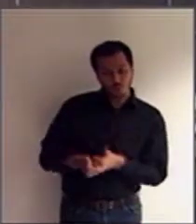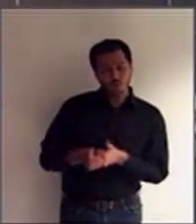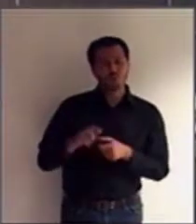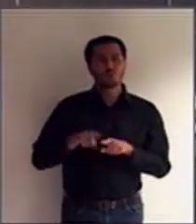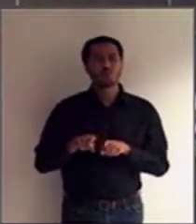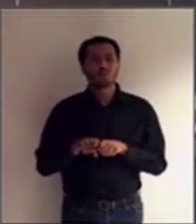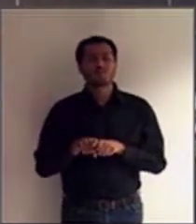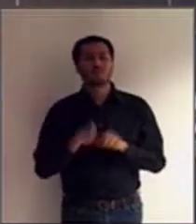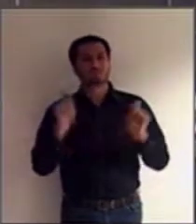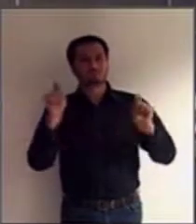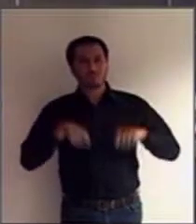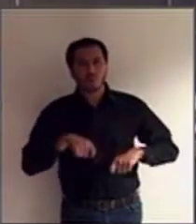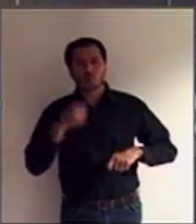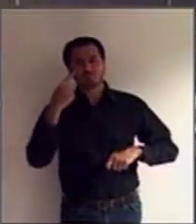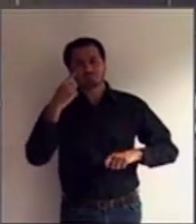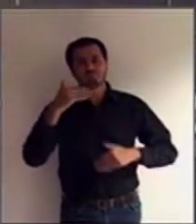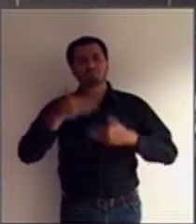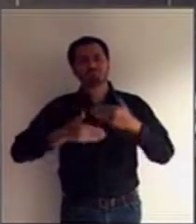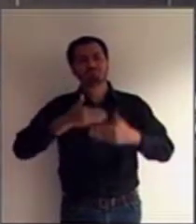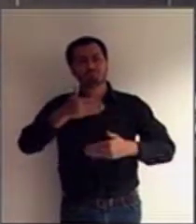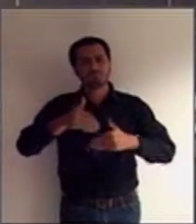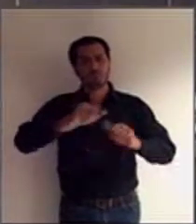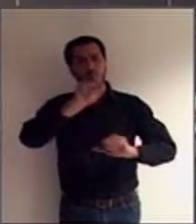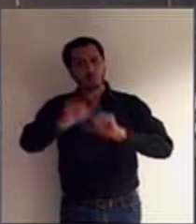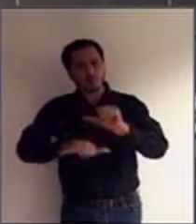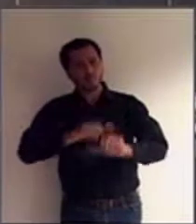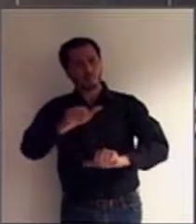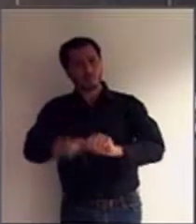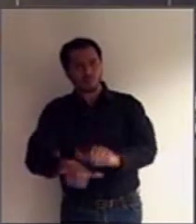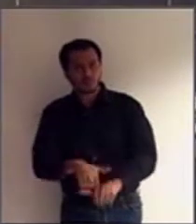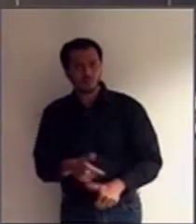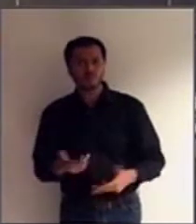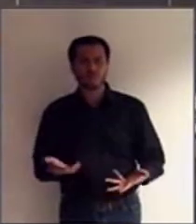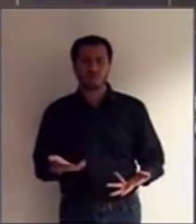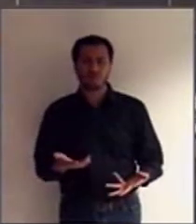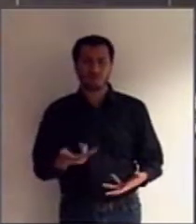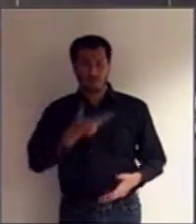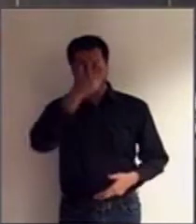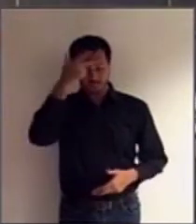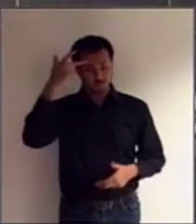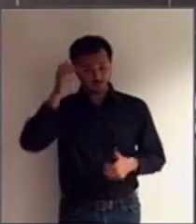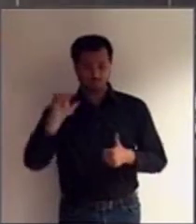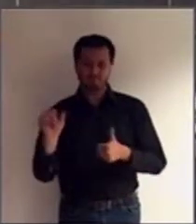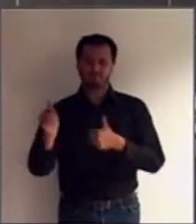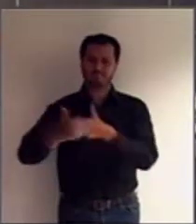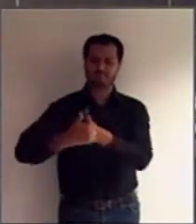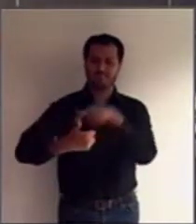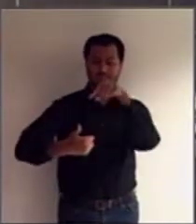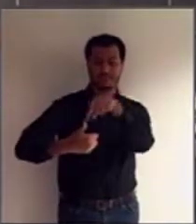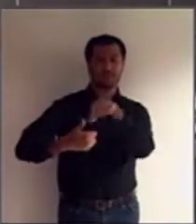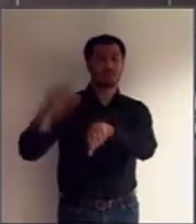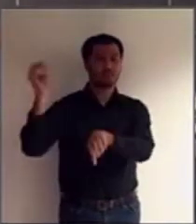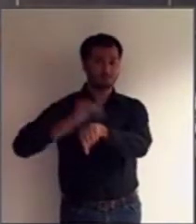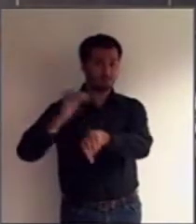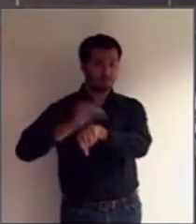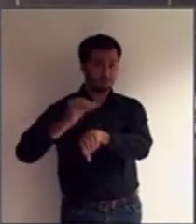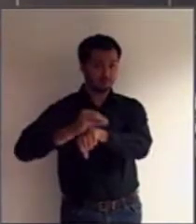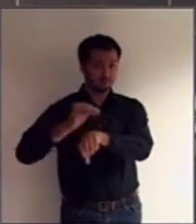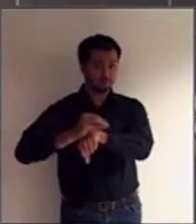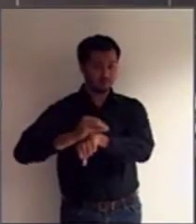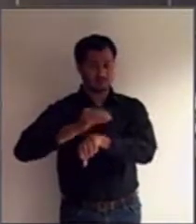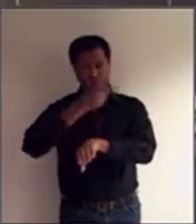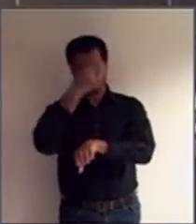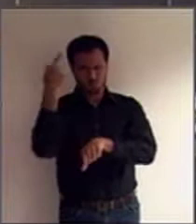periódica, de uma prestação de contas. Enfim, uma pessoa que foi nomeada para ser o curador de outro, por um